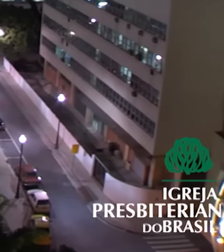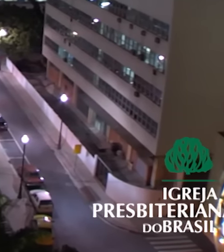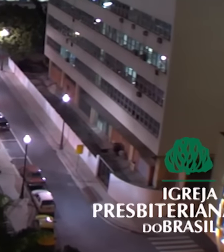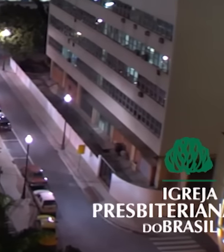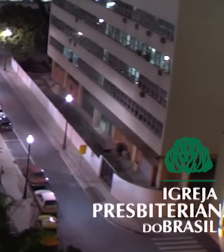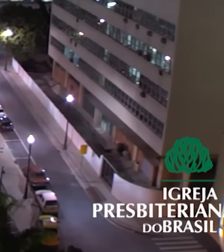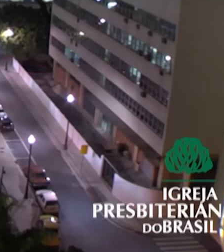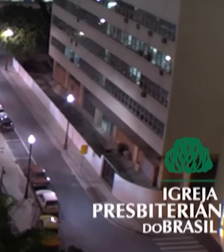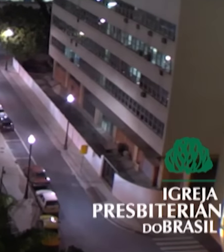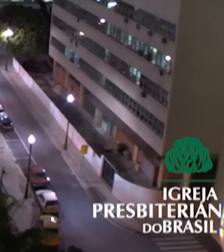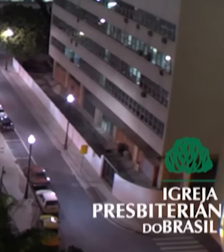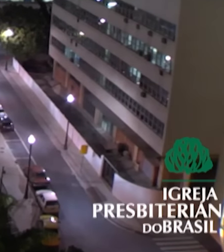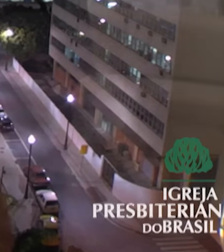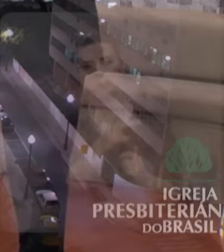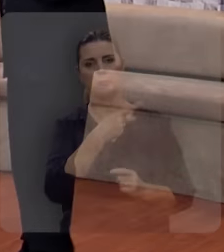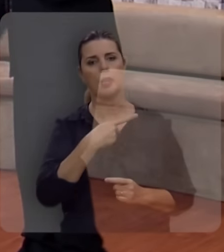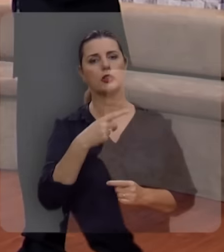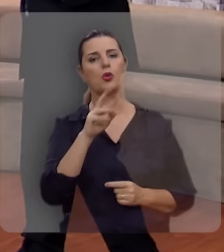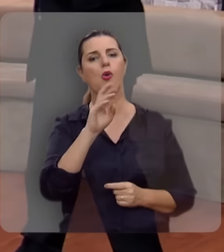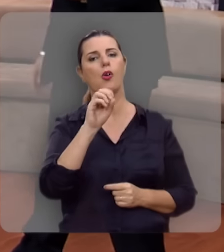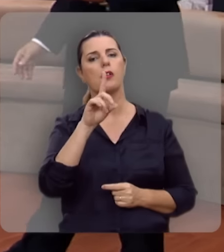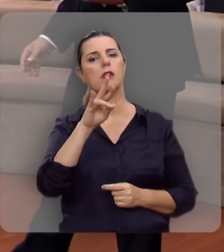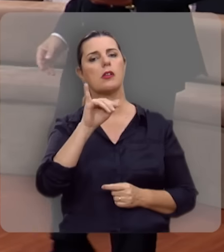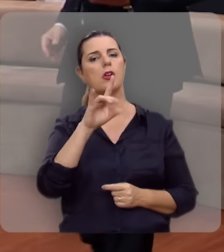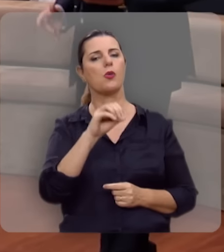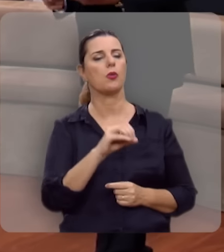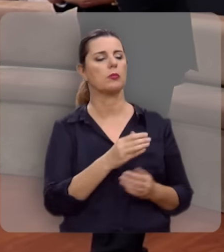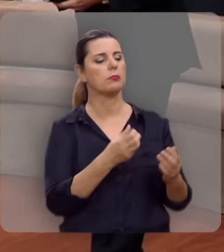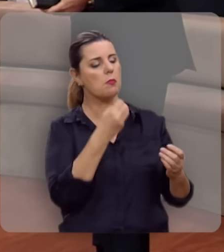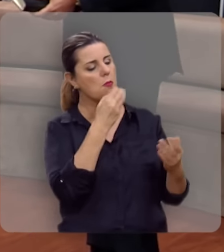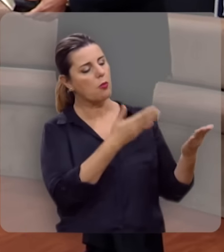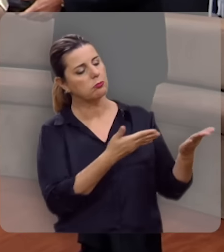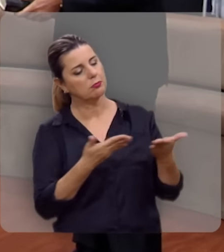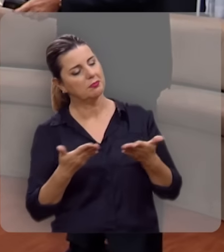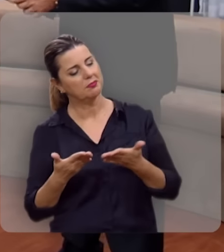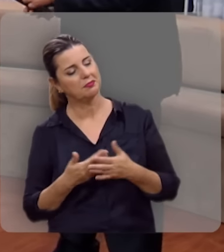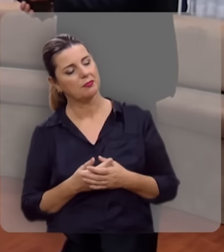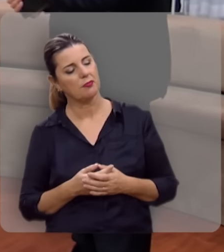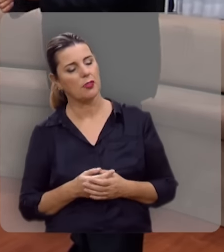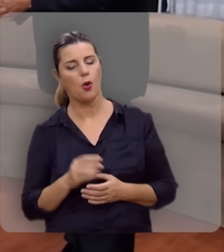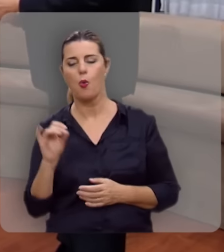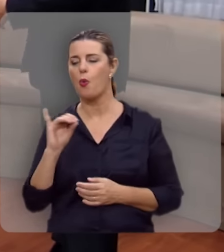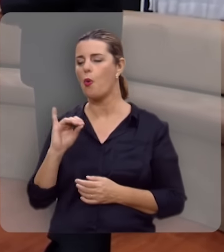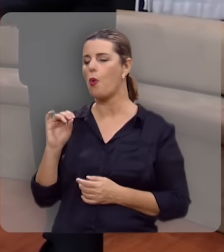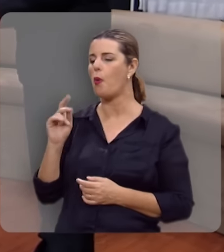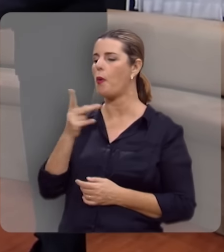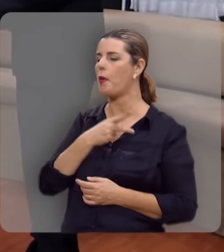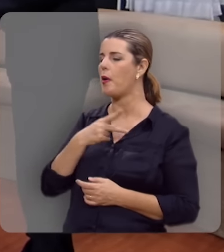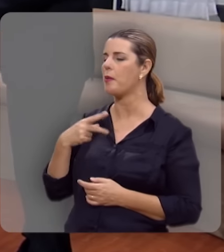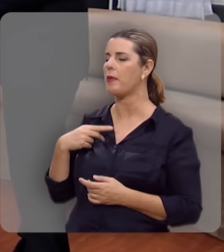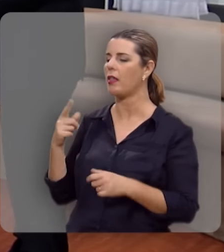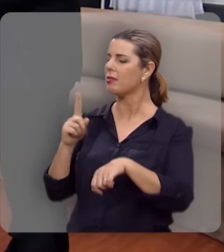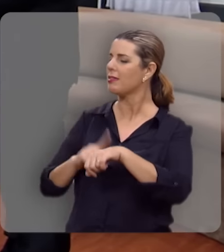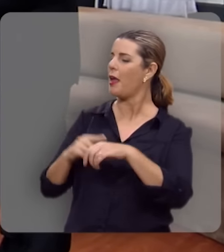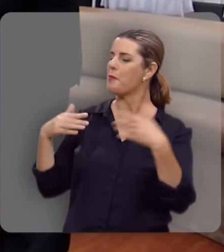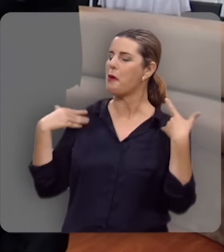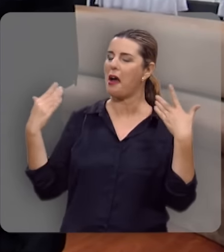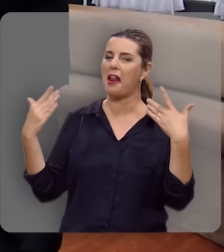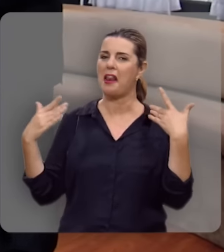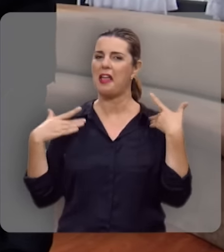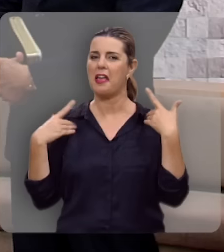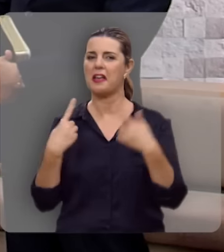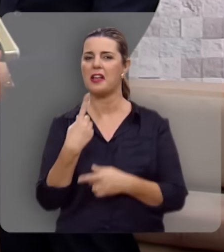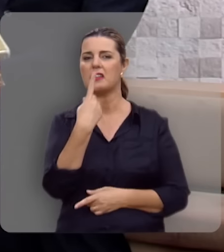o Brasil. Pastor Rodrigo, que bom ter o irmão comigo mais uma vez. Olá, Reverendo Hernandes. E um clima de alegria